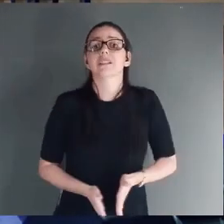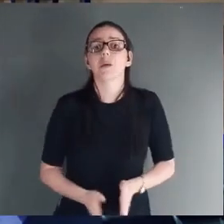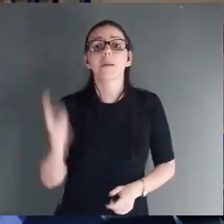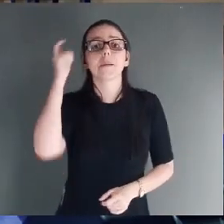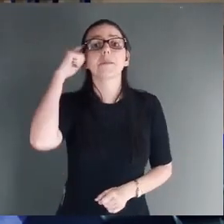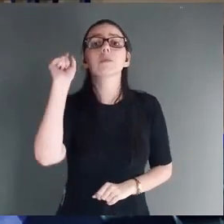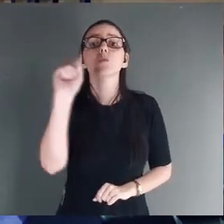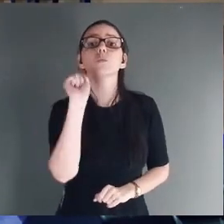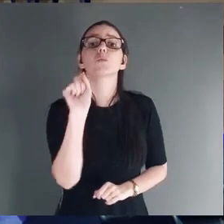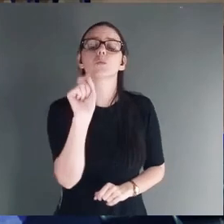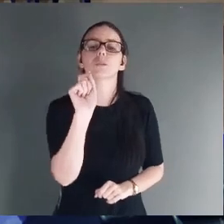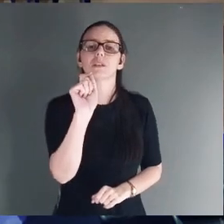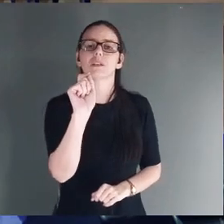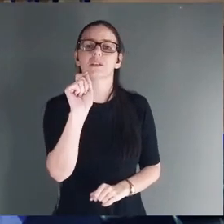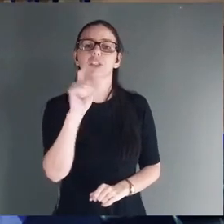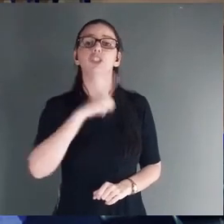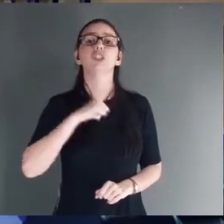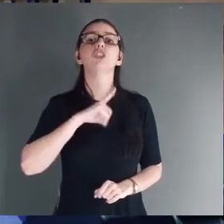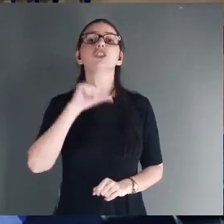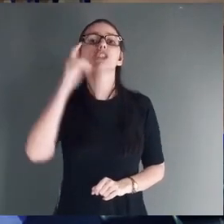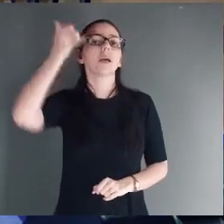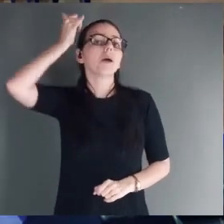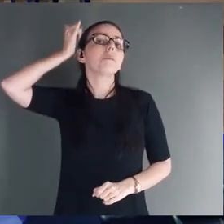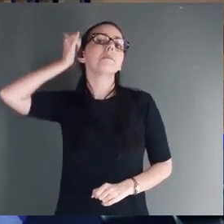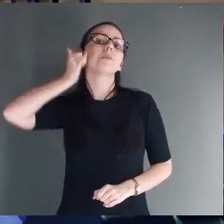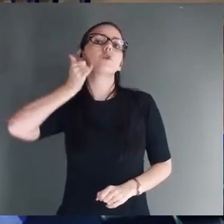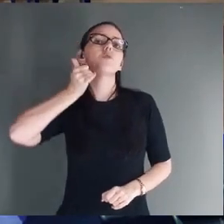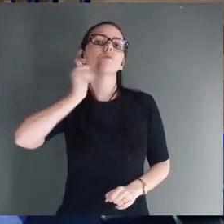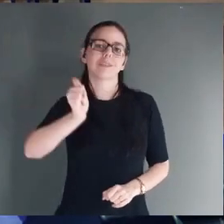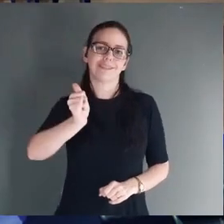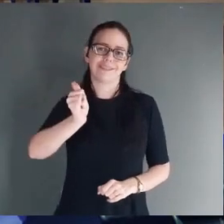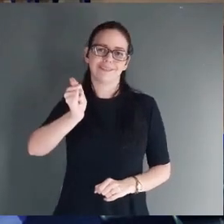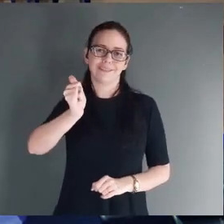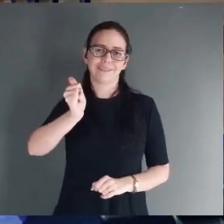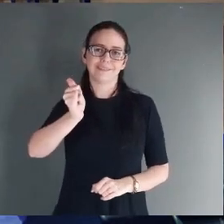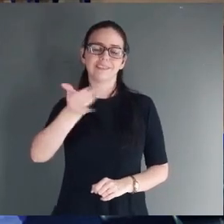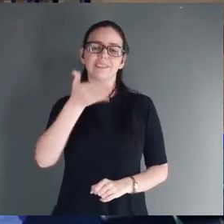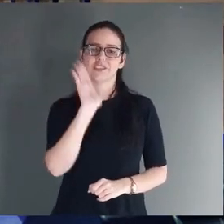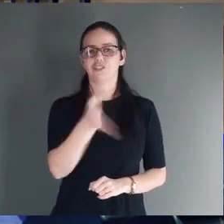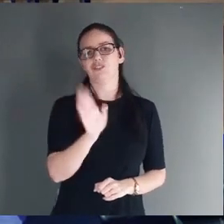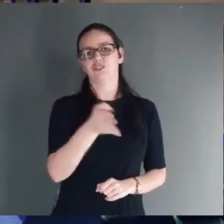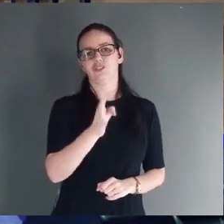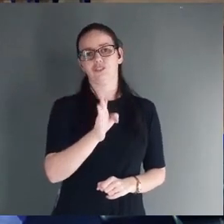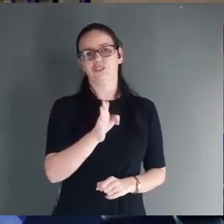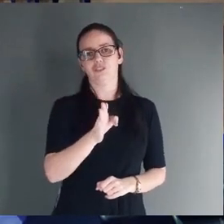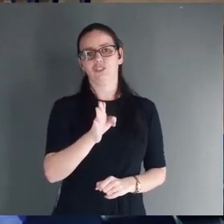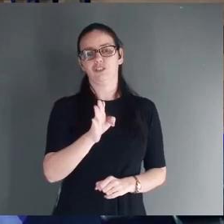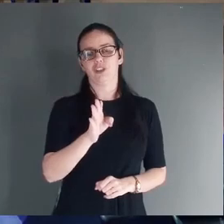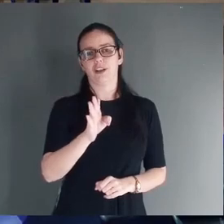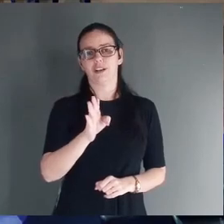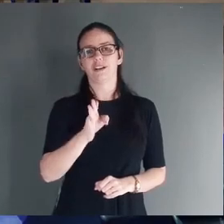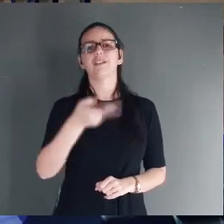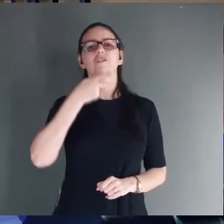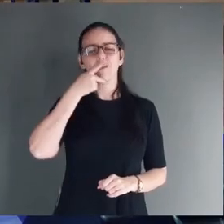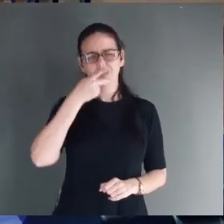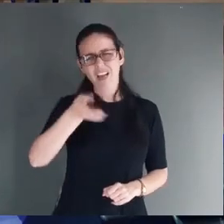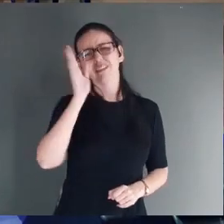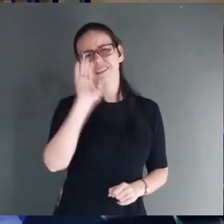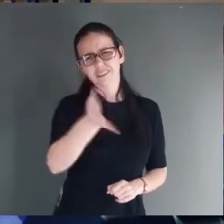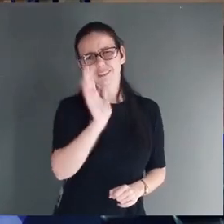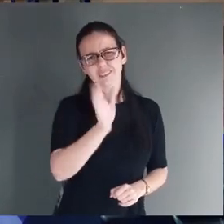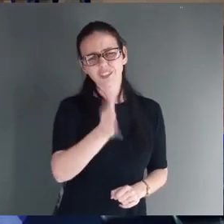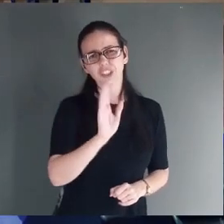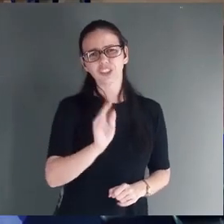que, haviam profecias, e mais profecias, ditas, e que foram faladas,